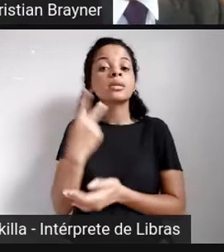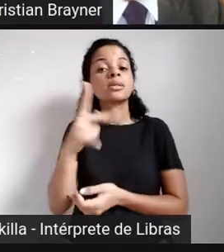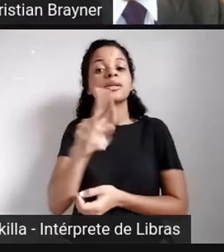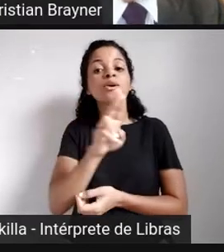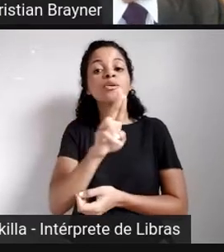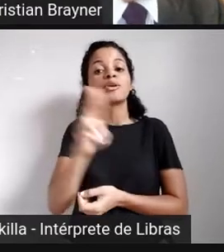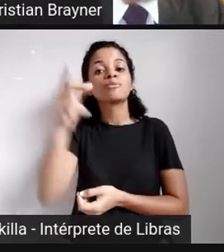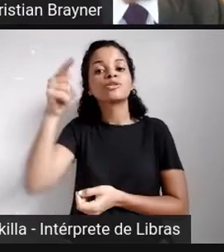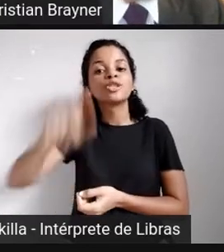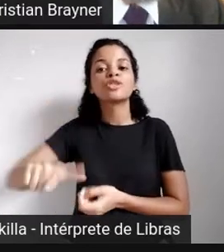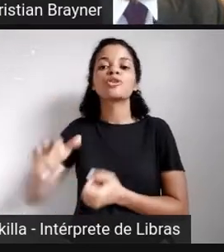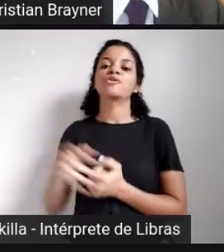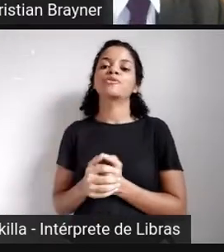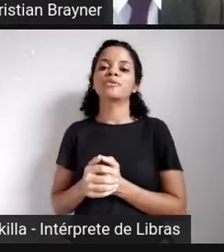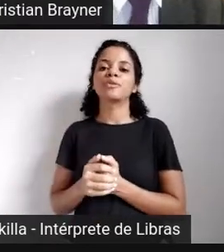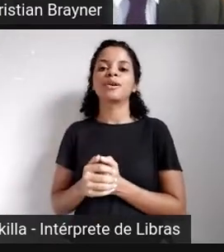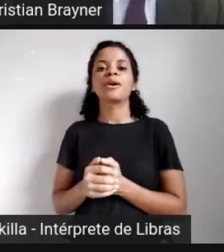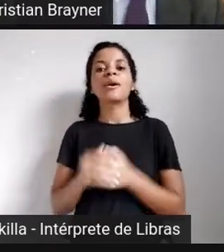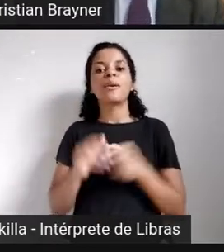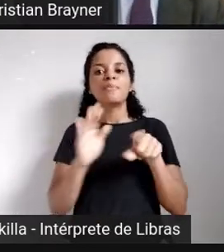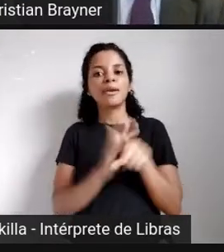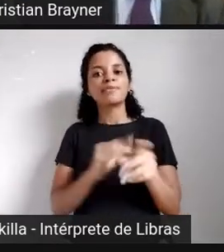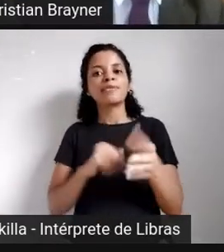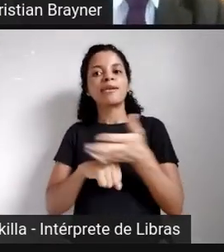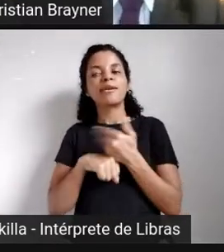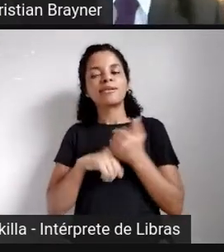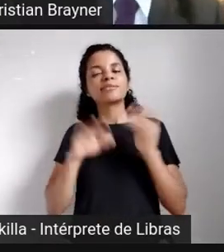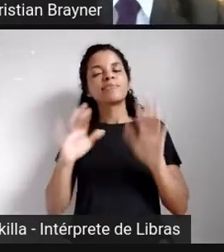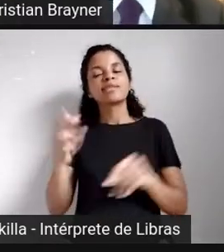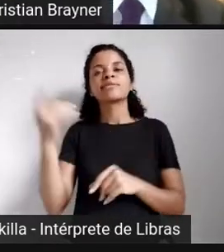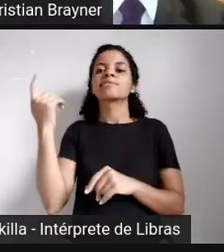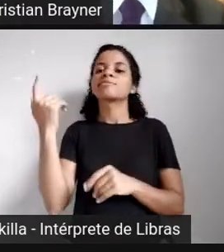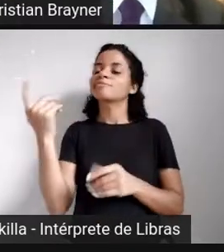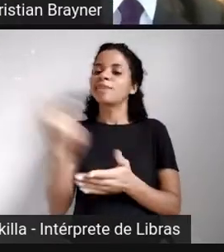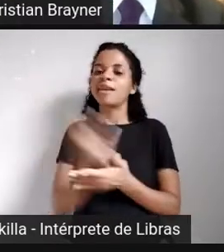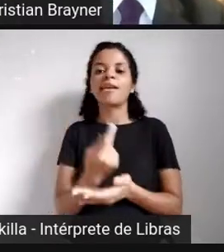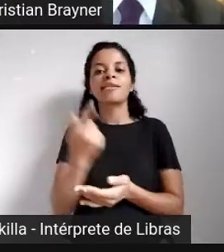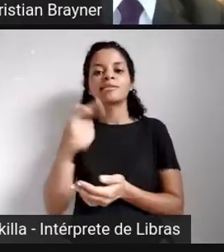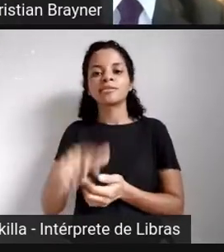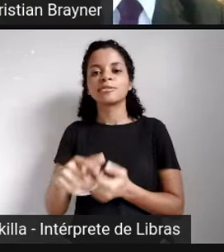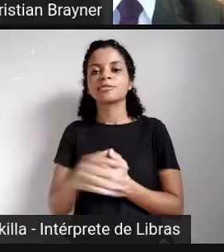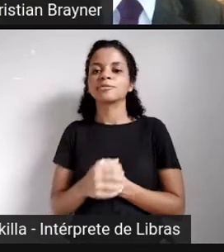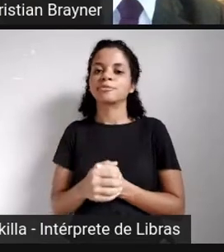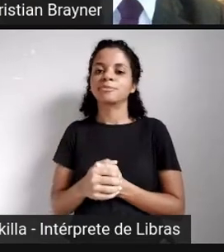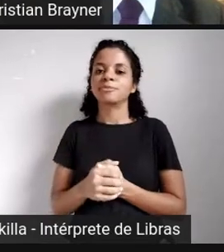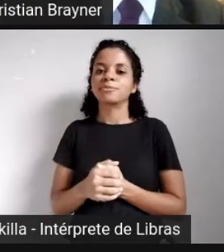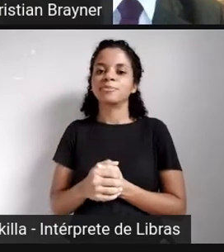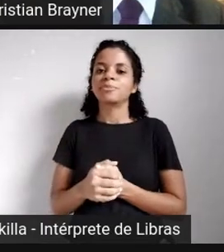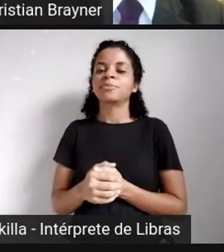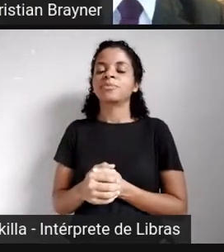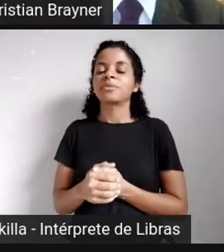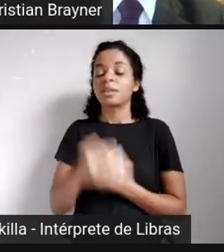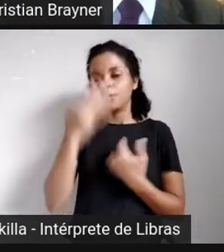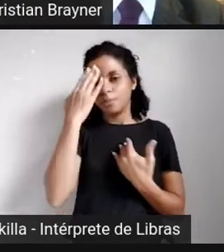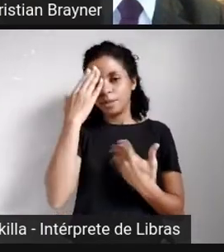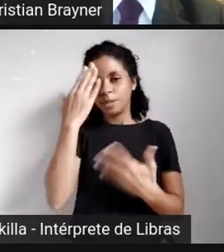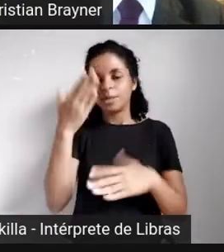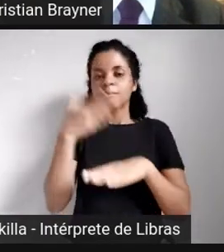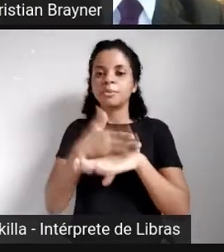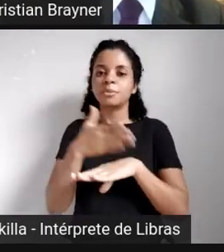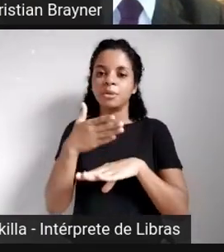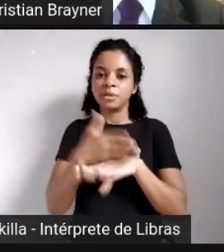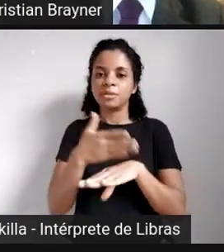perguntado nos bastidores. Meu amigo, obrigado por participar também e trazer aqui suas